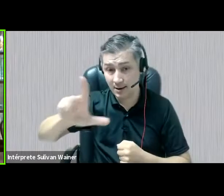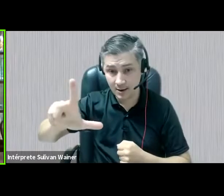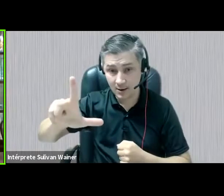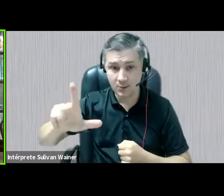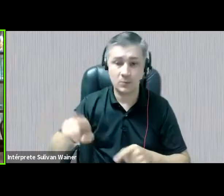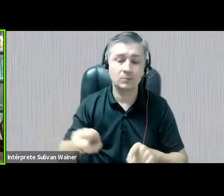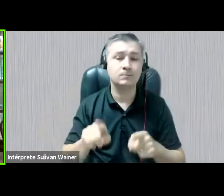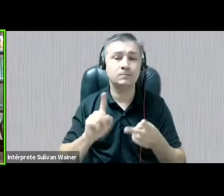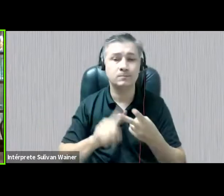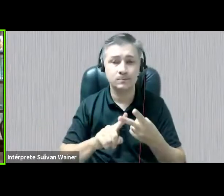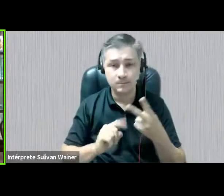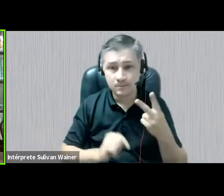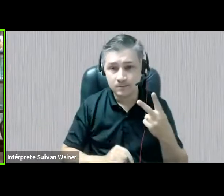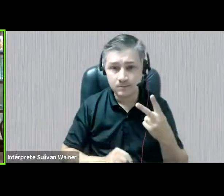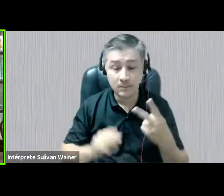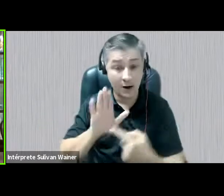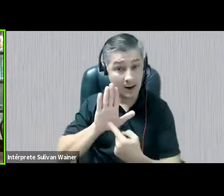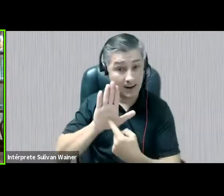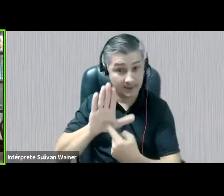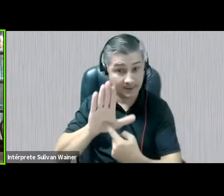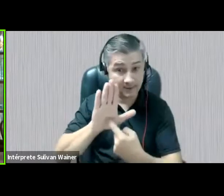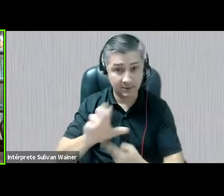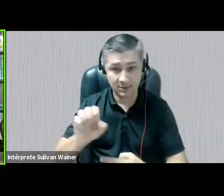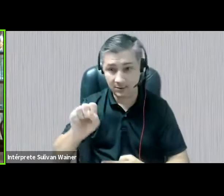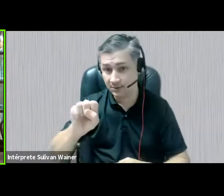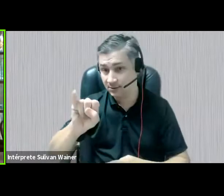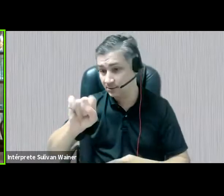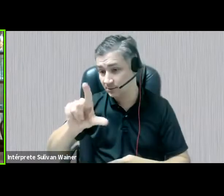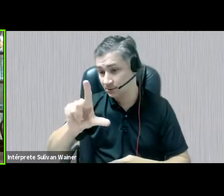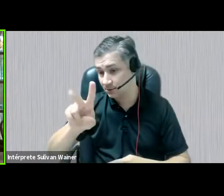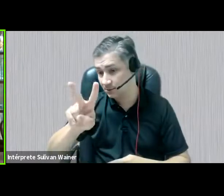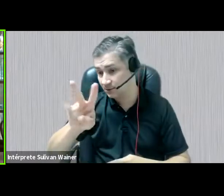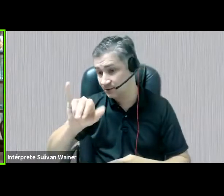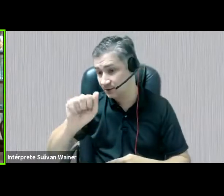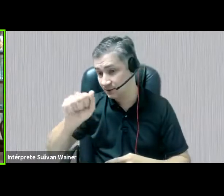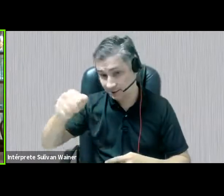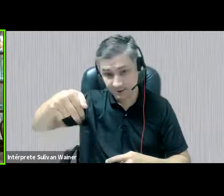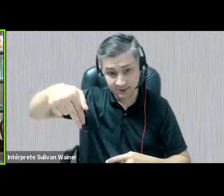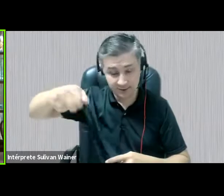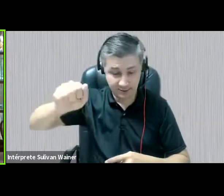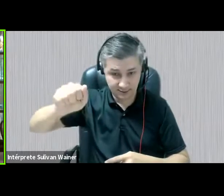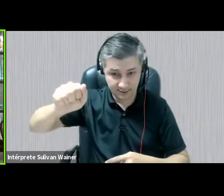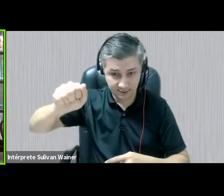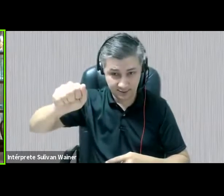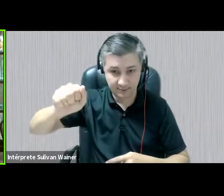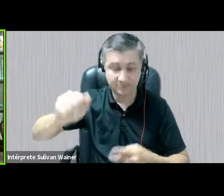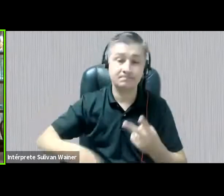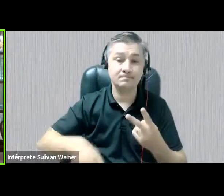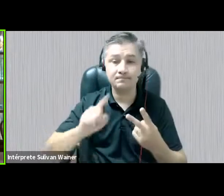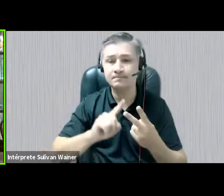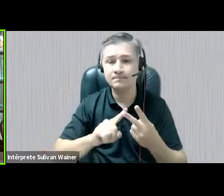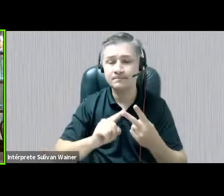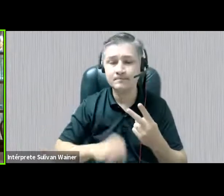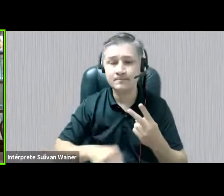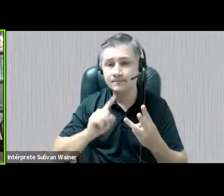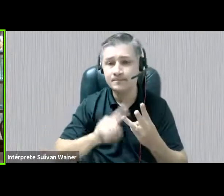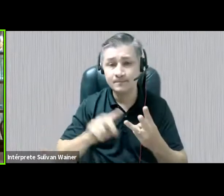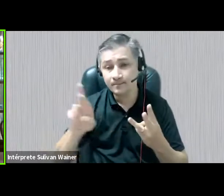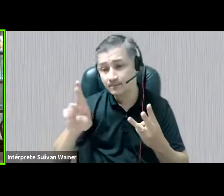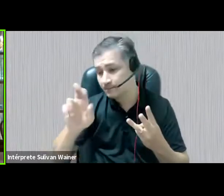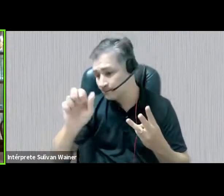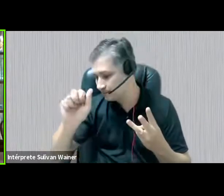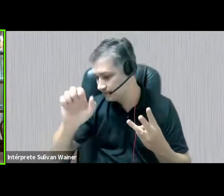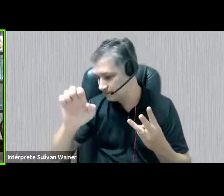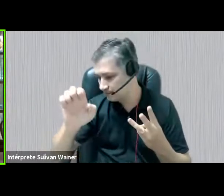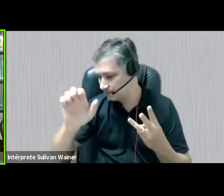também como apresentadora Silvia, Arendt e Regina Ingrid